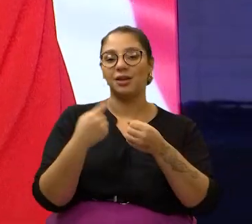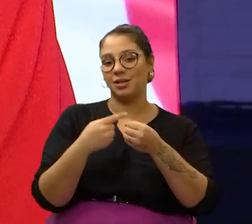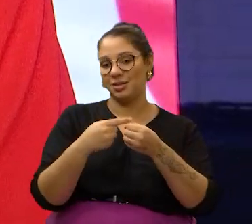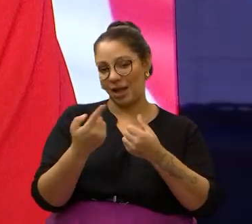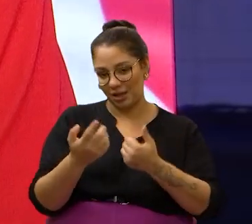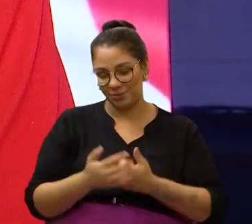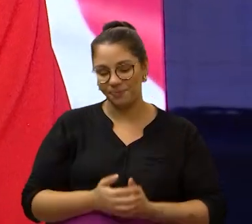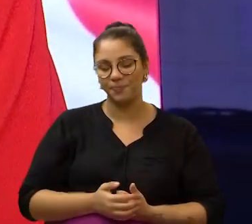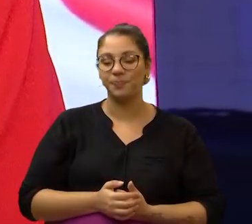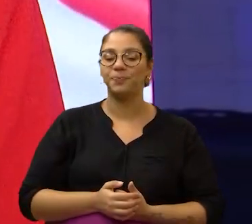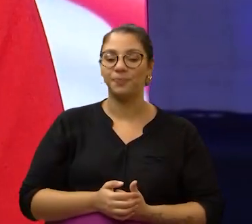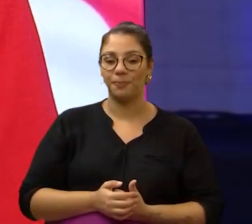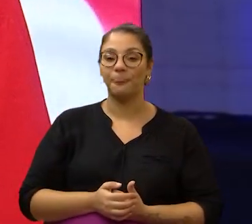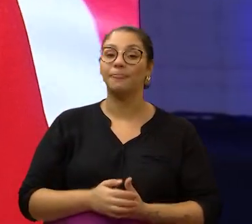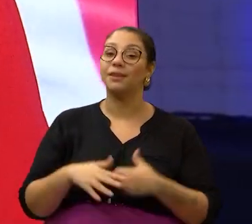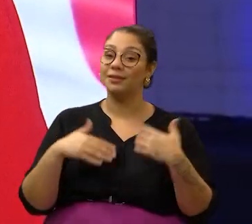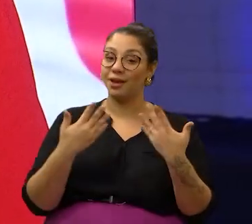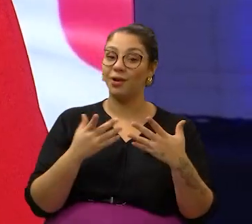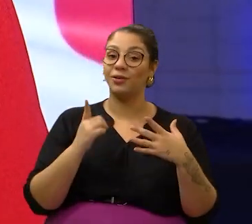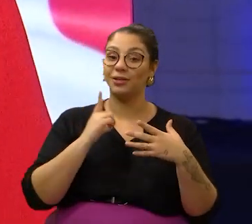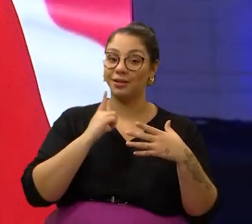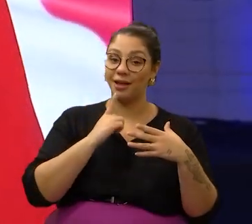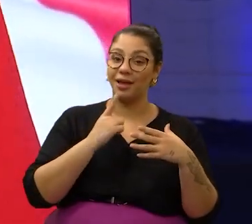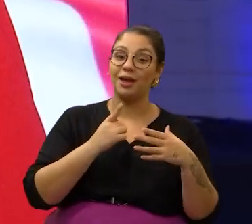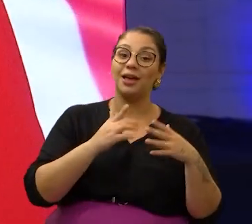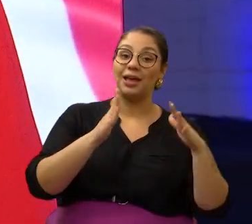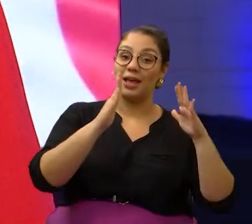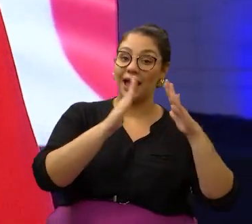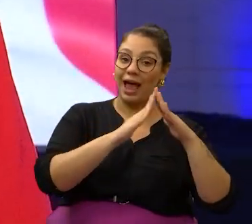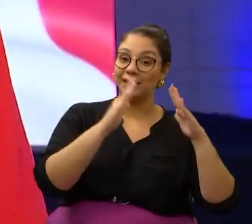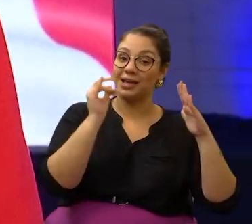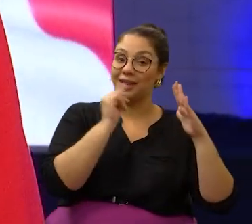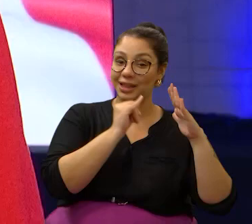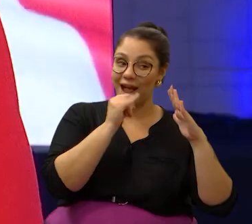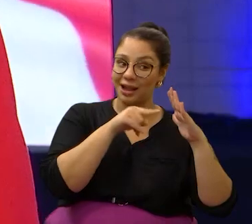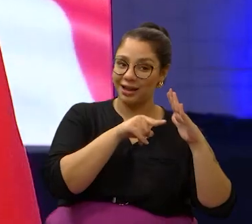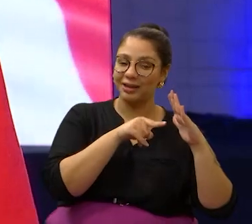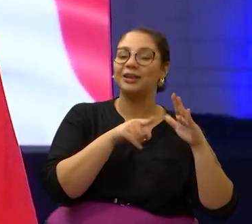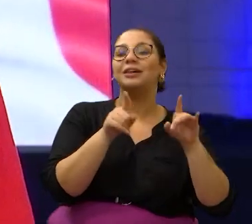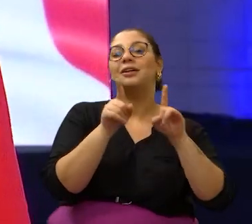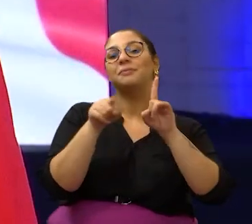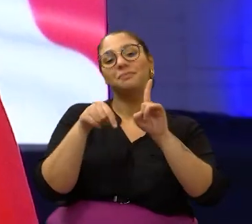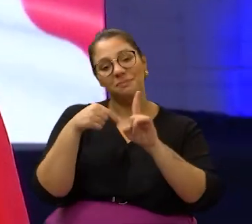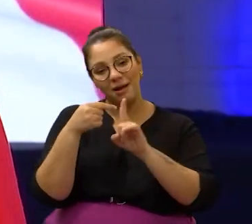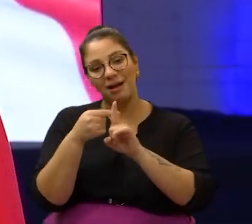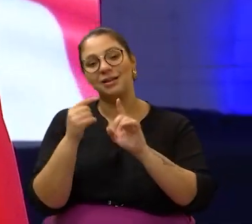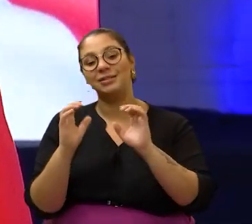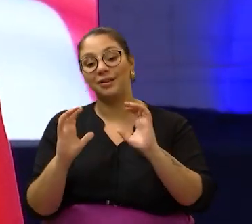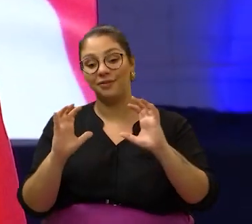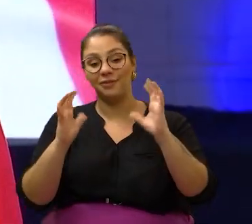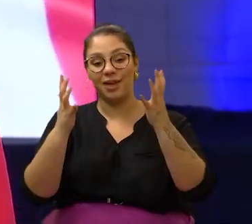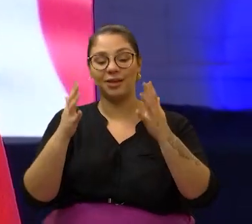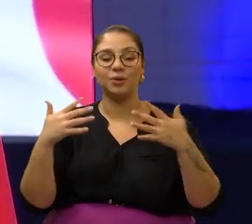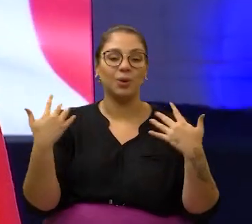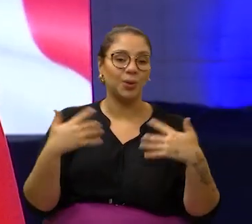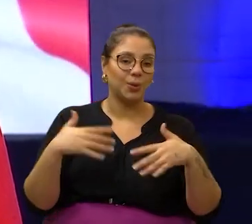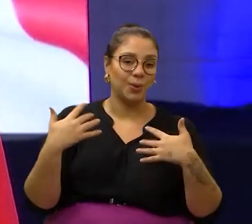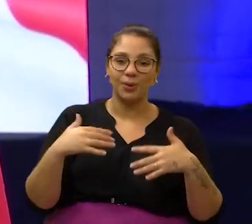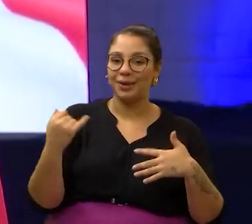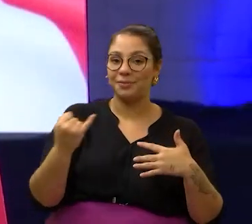na nossa cidade. Então, temos aqui a Casa de Itália, e esse evento tem uma participação importante,